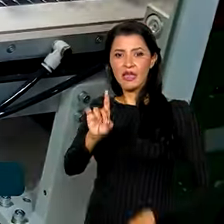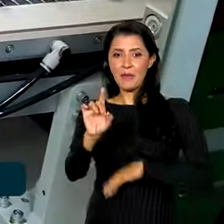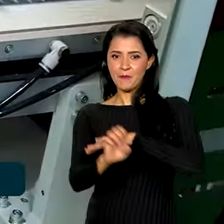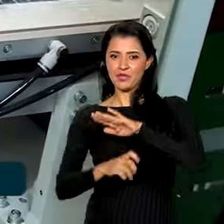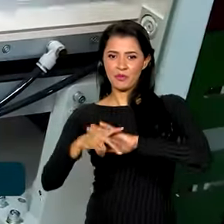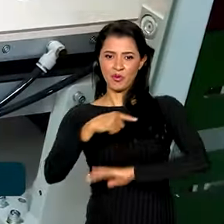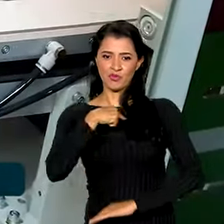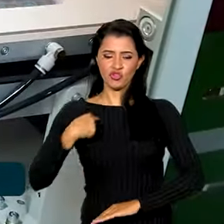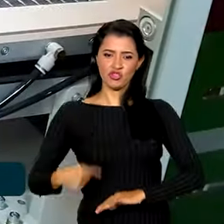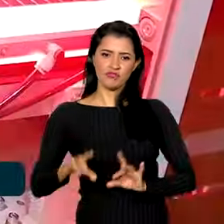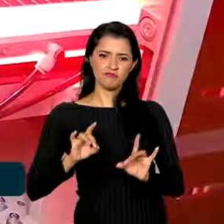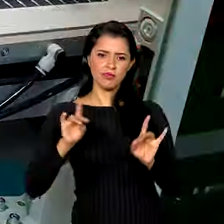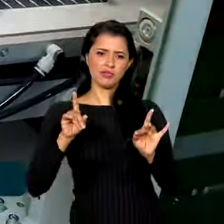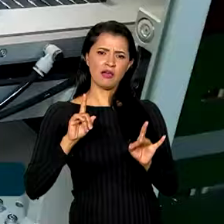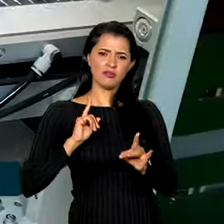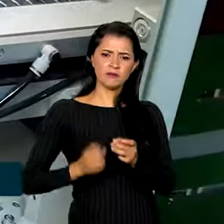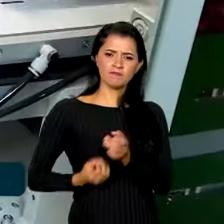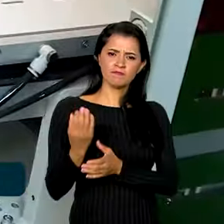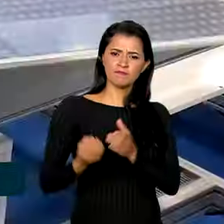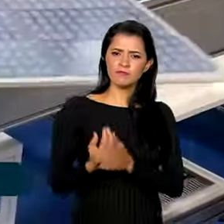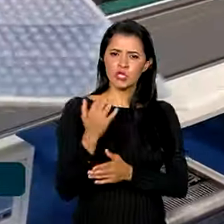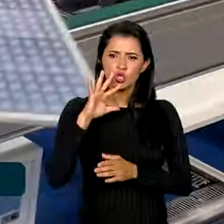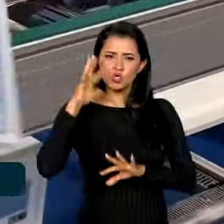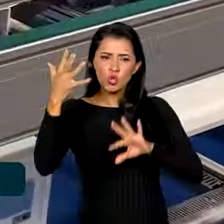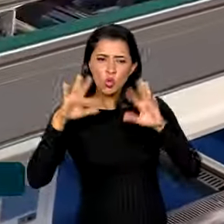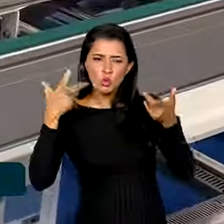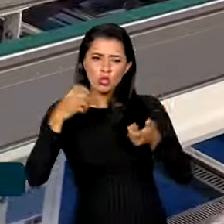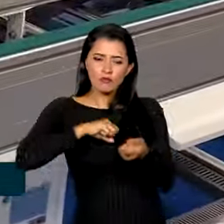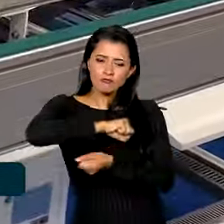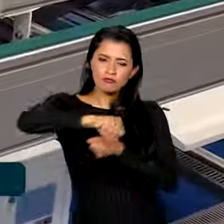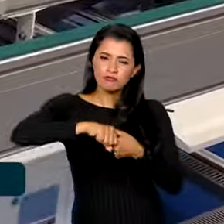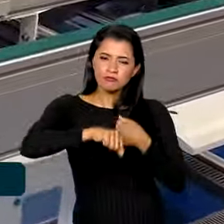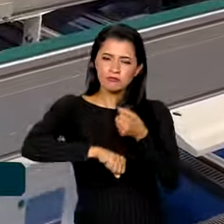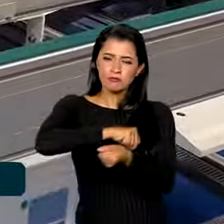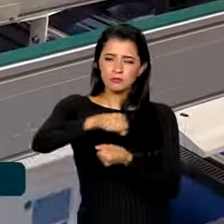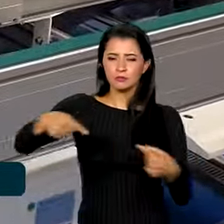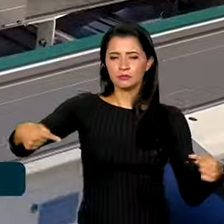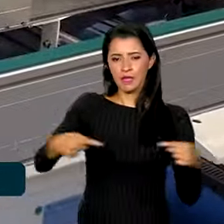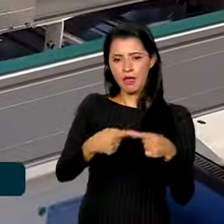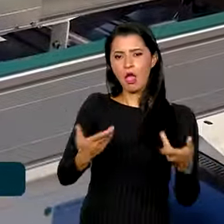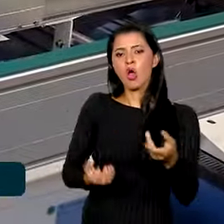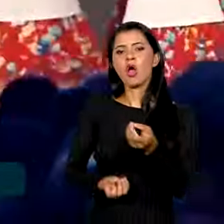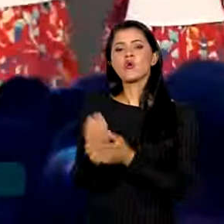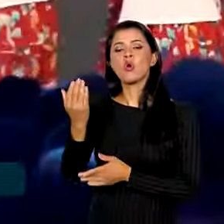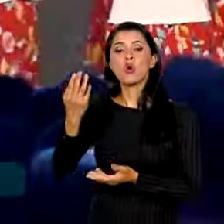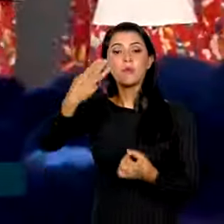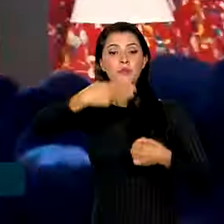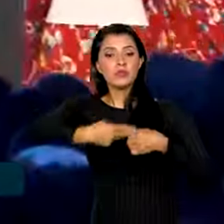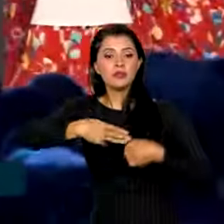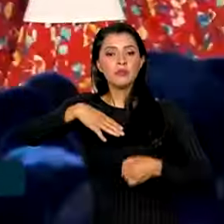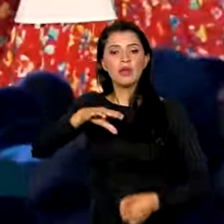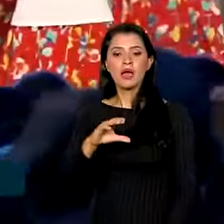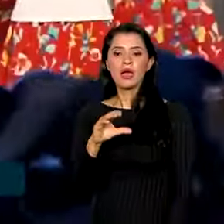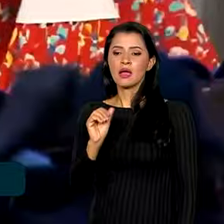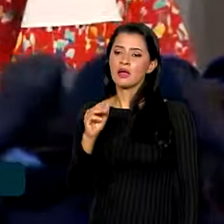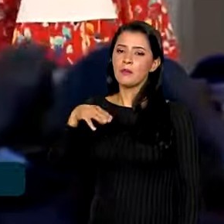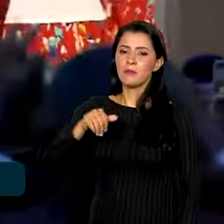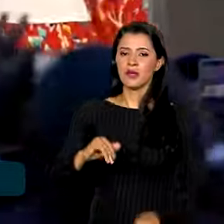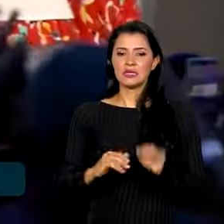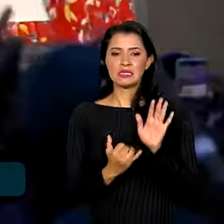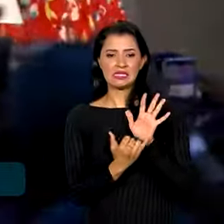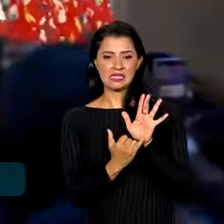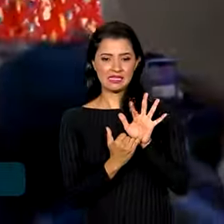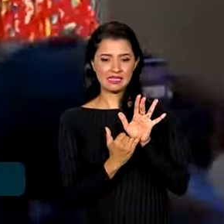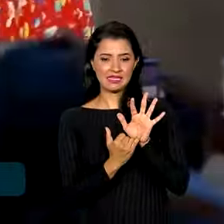chinesa especializada no desenvolvimento de soluções sustentáveis e que agora está instalada no município de Camassari, na Bahia.